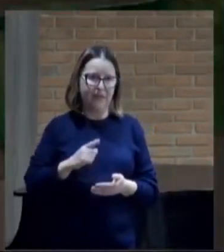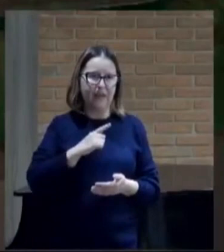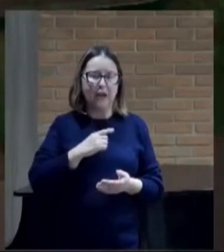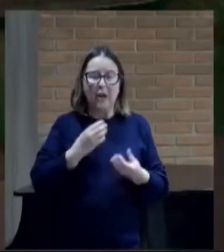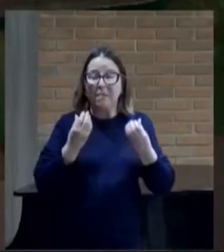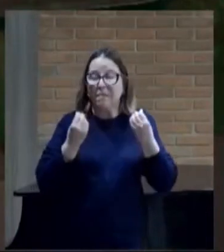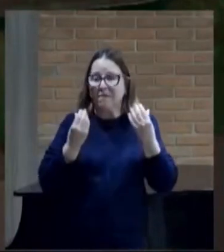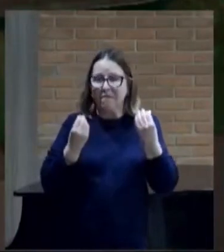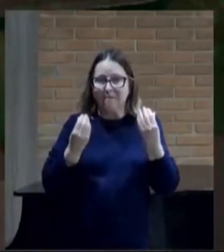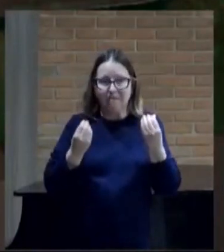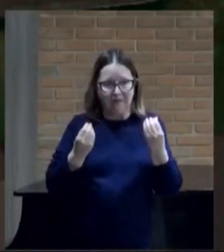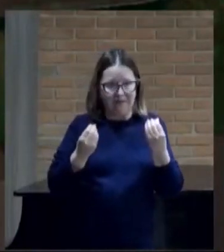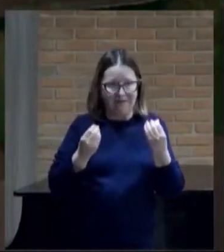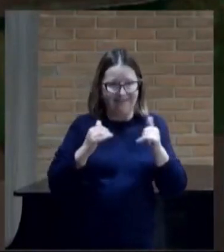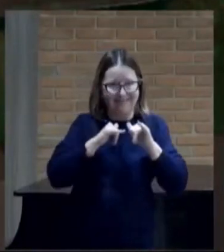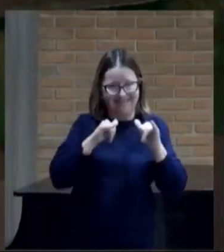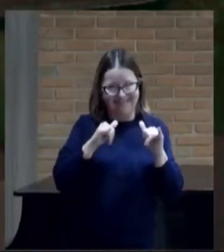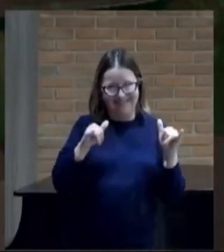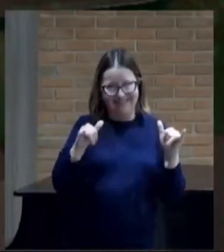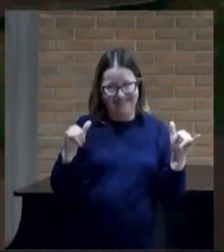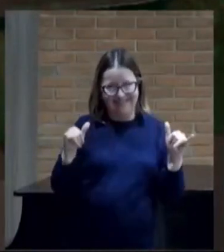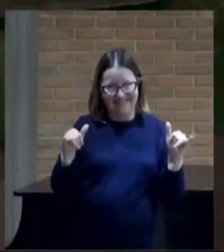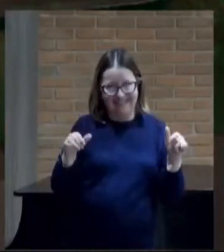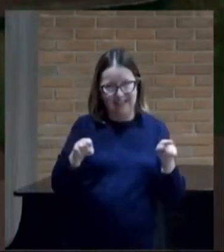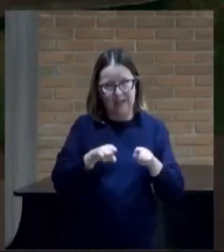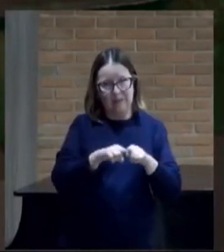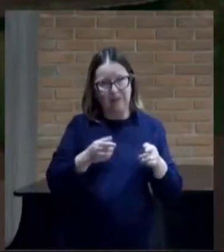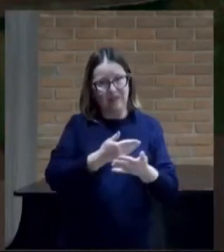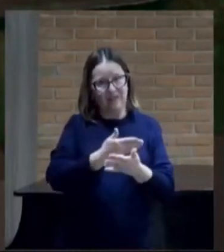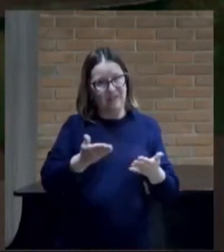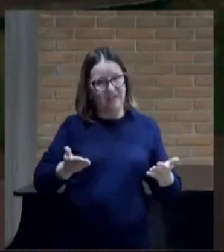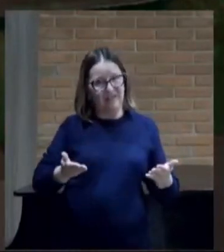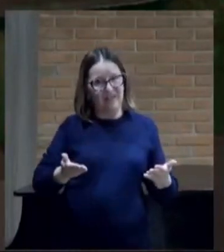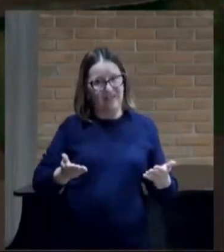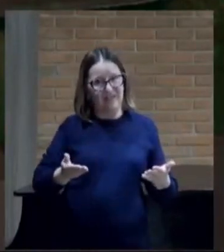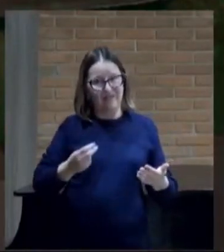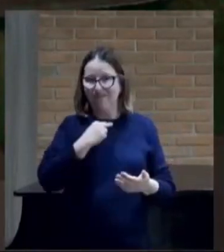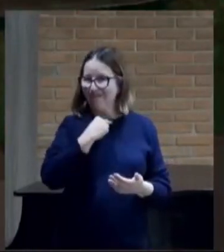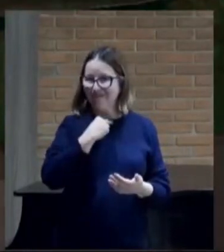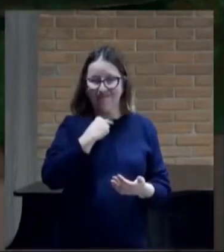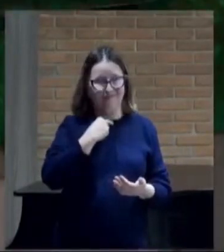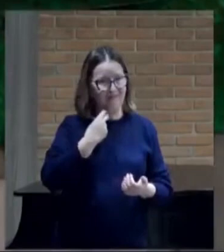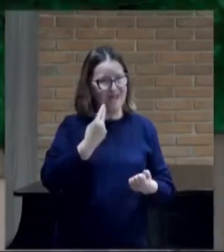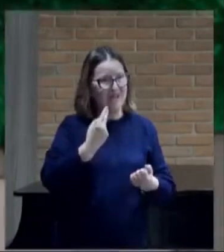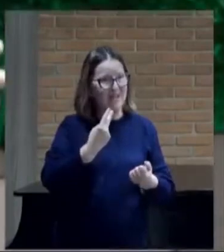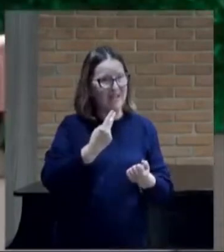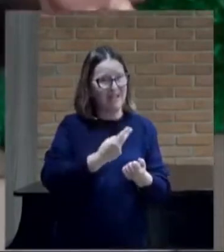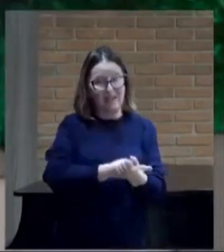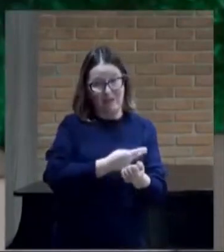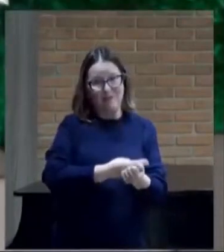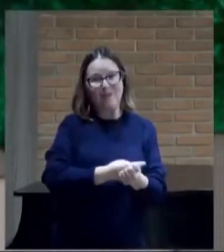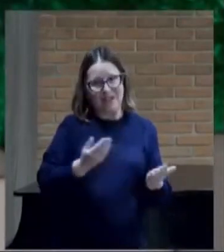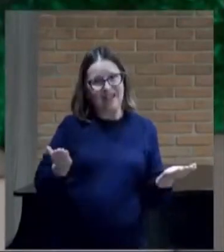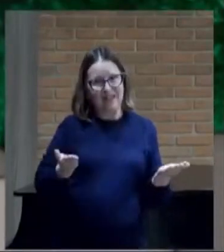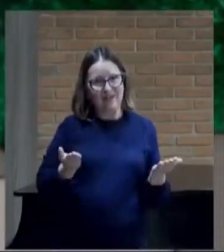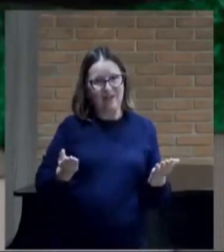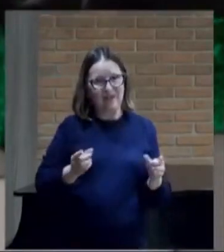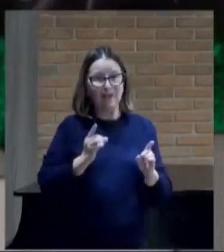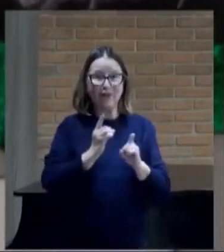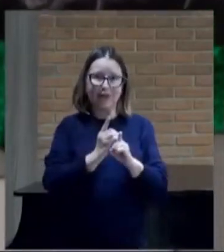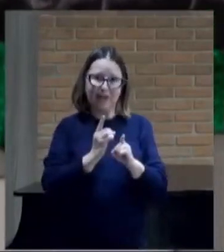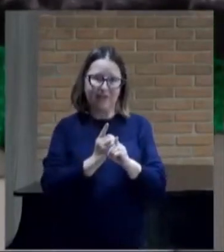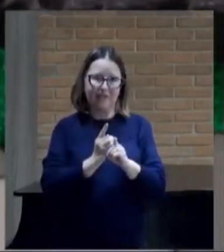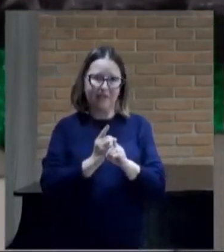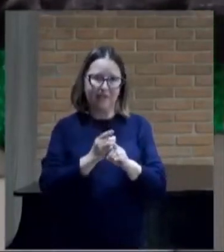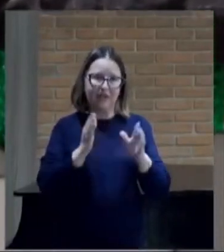muito Muito Que vos dizer Mas vós não podeis suportar agora Está falando para os discípulos dele Que tiveram três